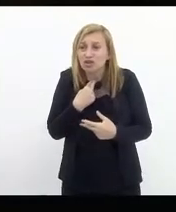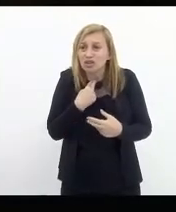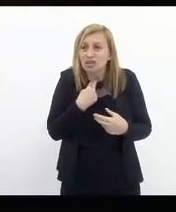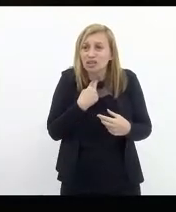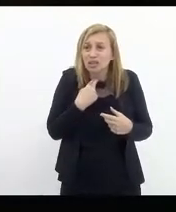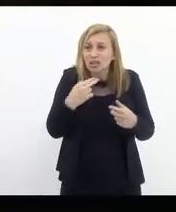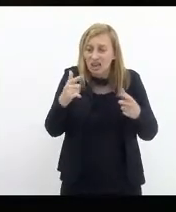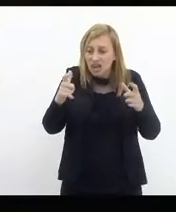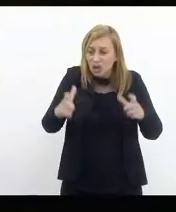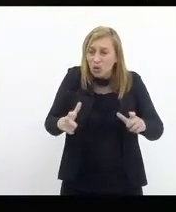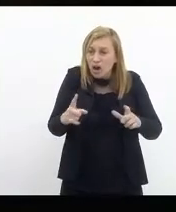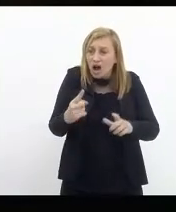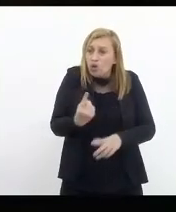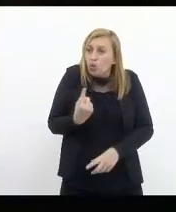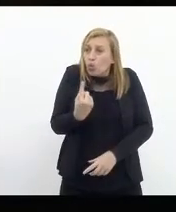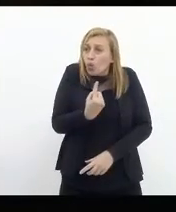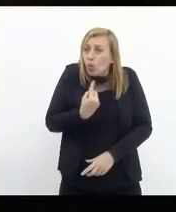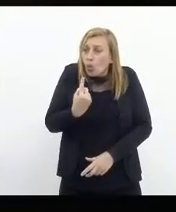via solitária.